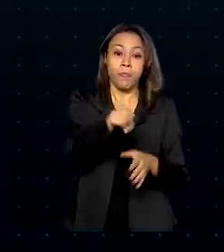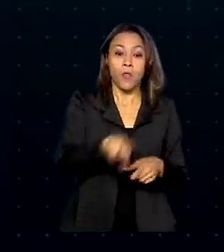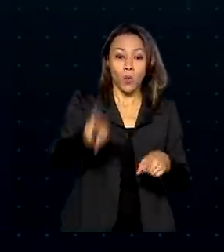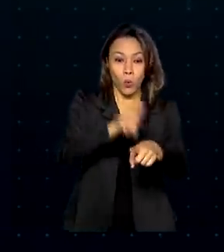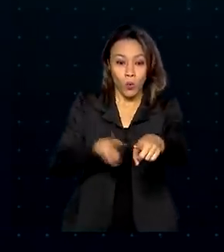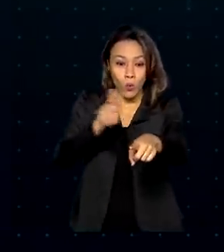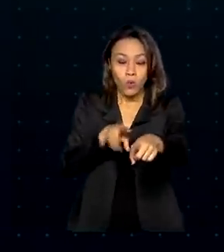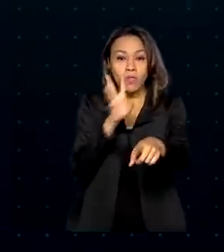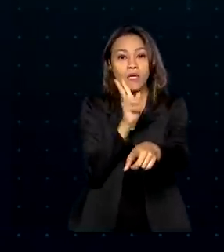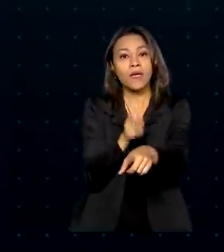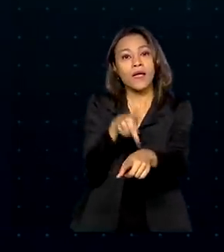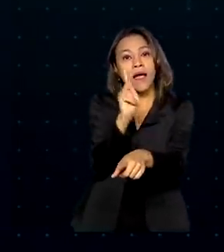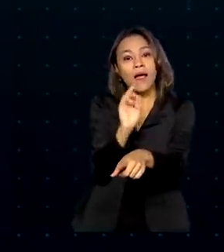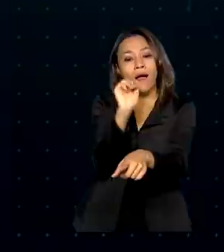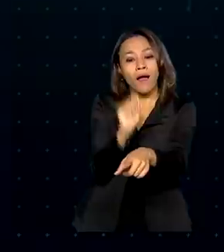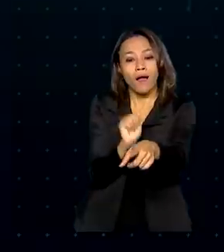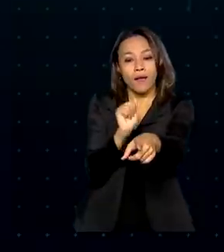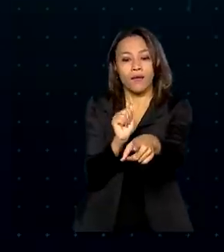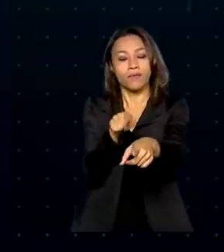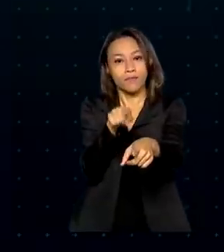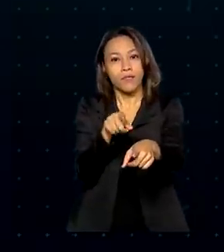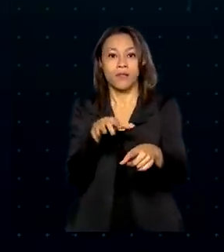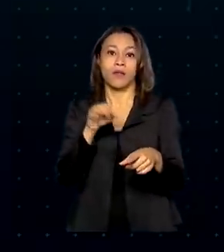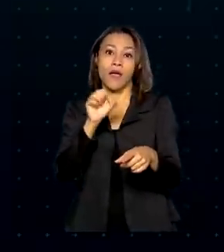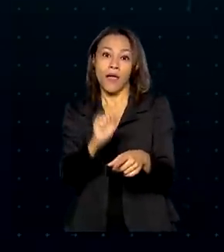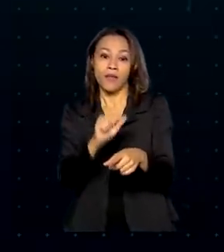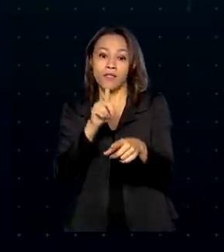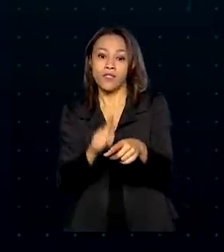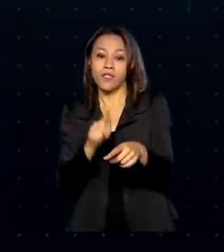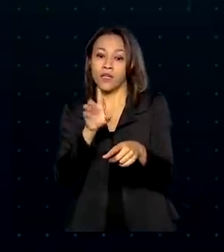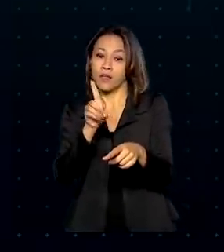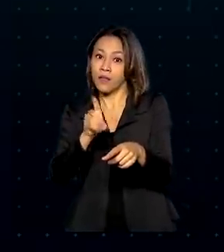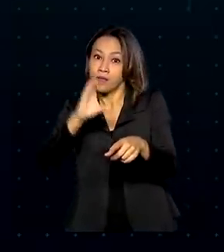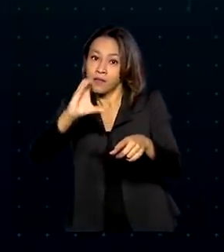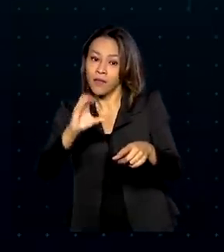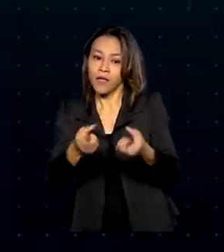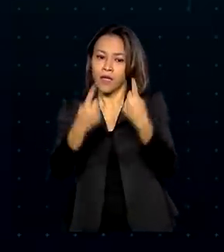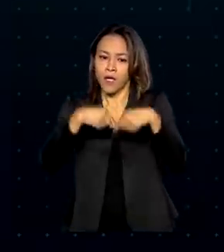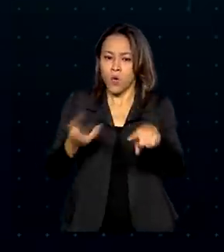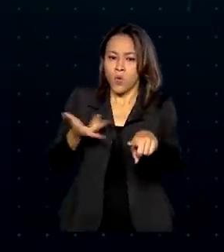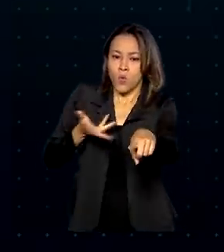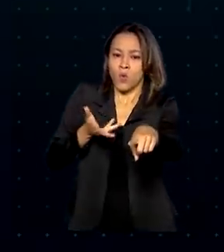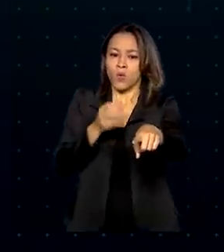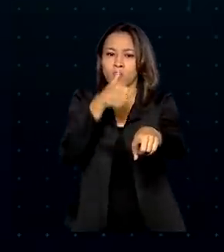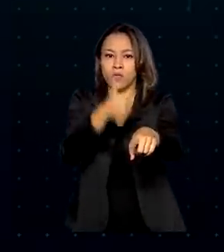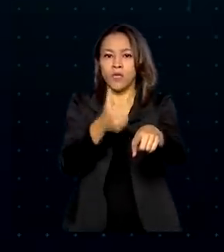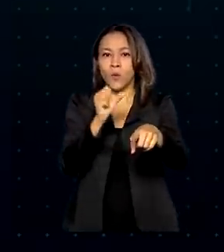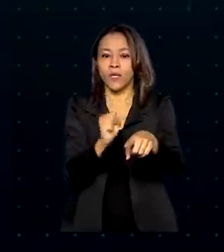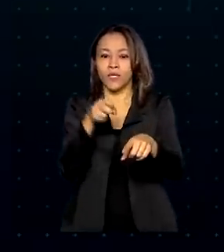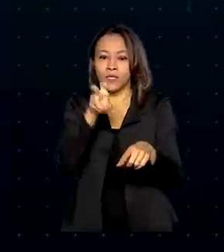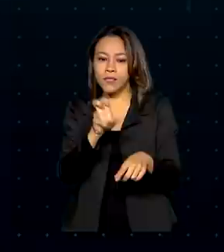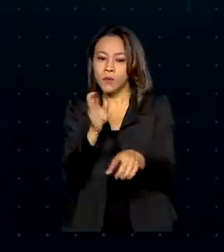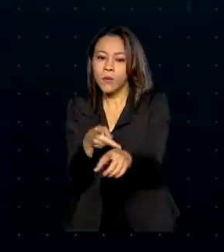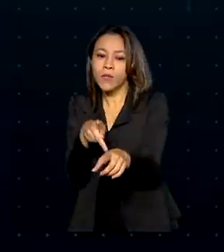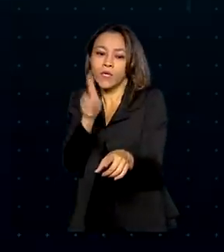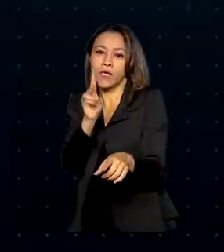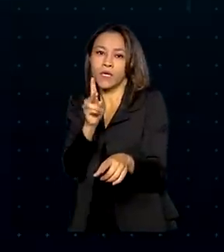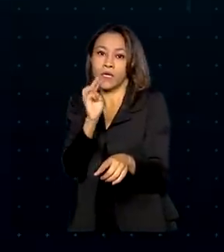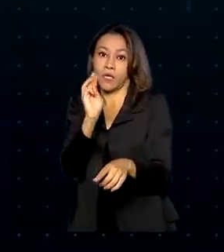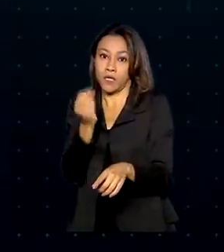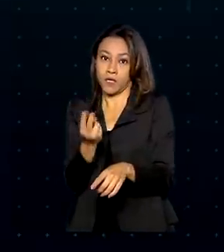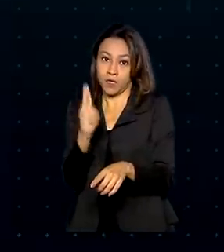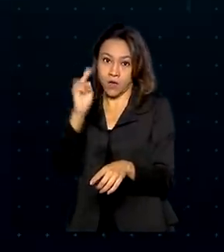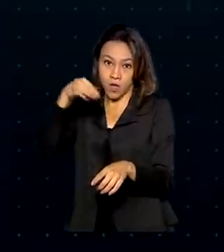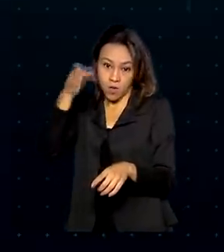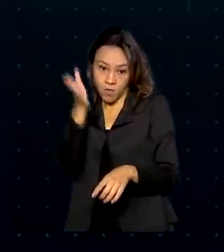geoestacionário de defesa e comunicações brasileiro, com velocidade de 185 km por hora. Ela